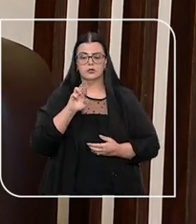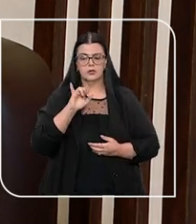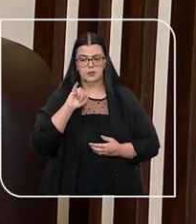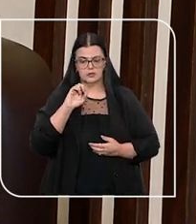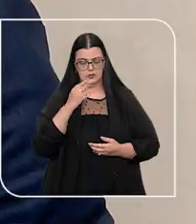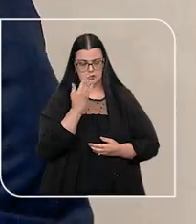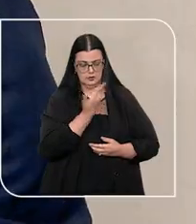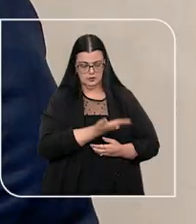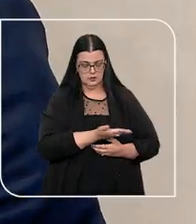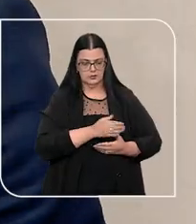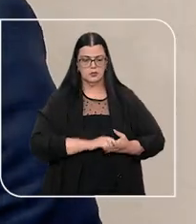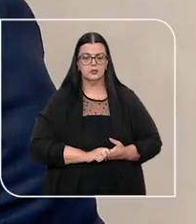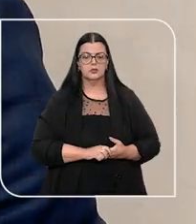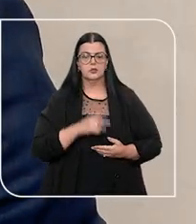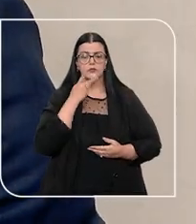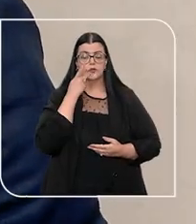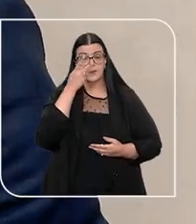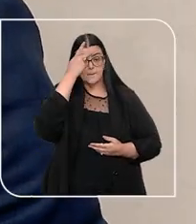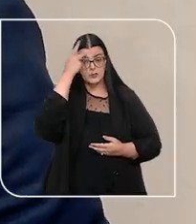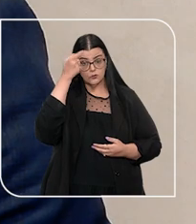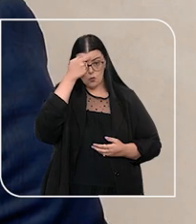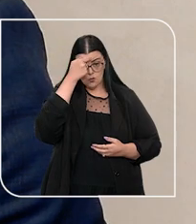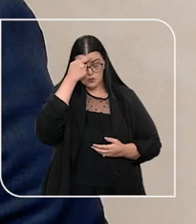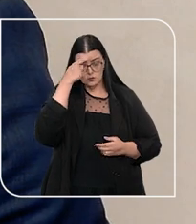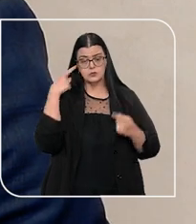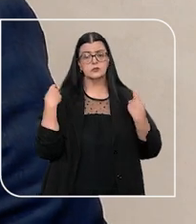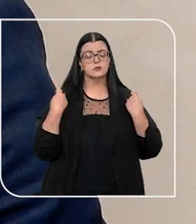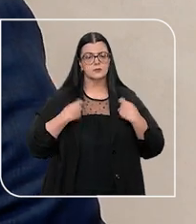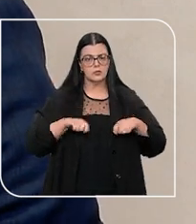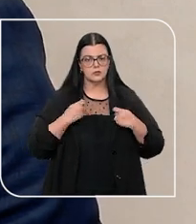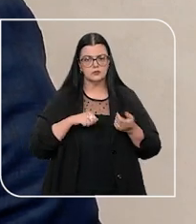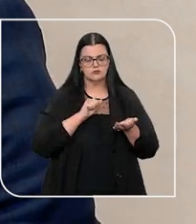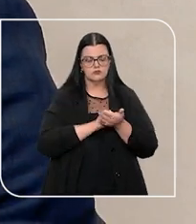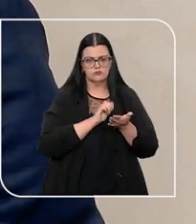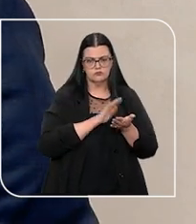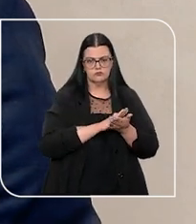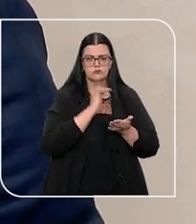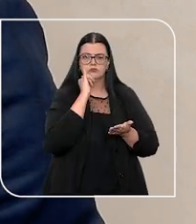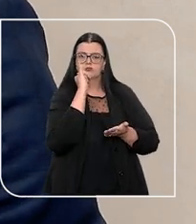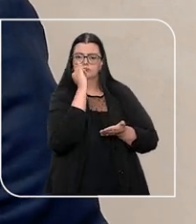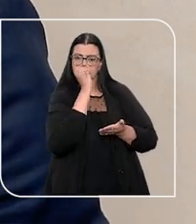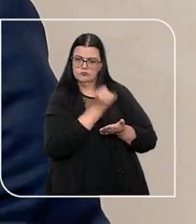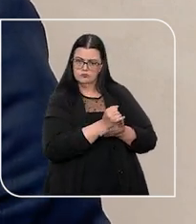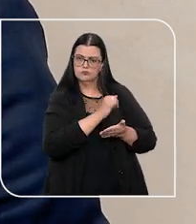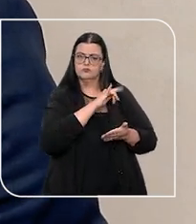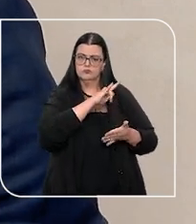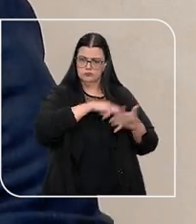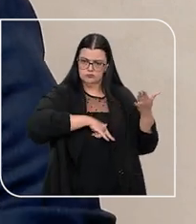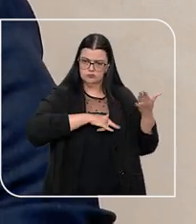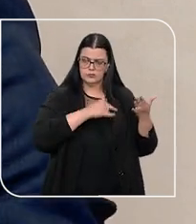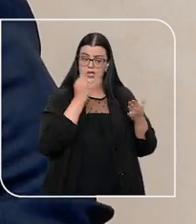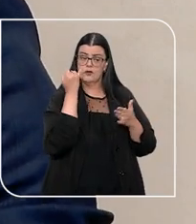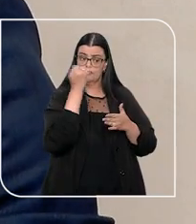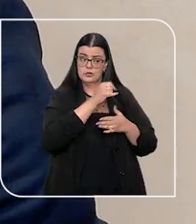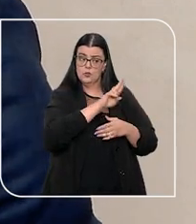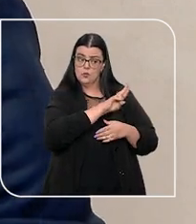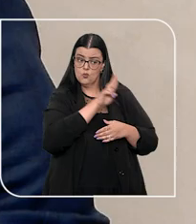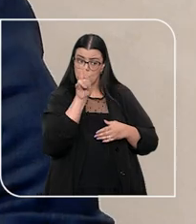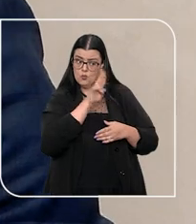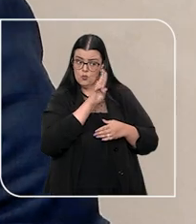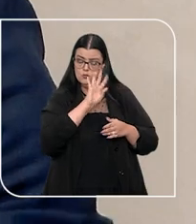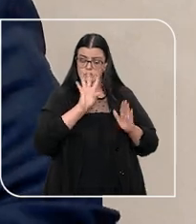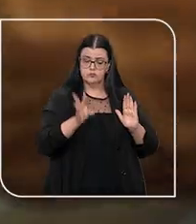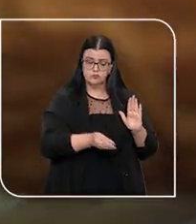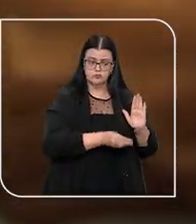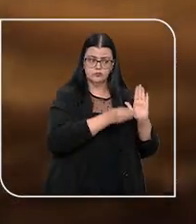Eric Avelar. O primeiro passo é o consumidor ter consciência de que ele precisa ser notificado, receber um aviso de que